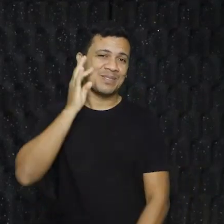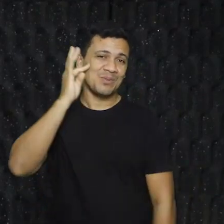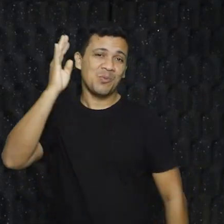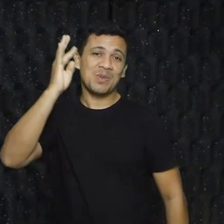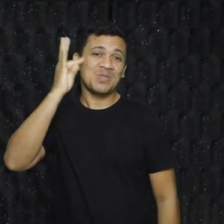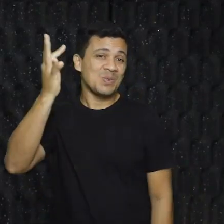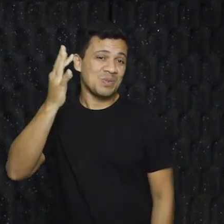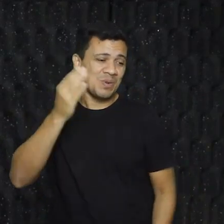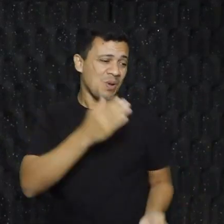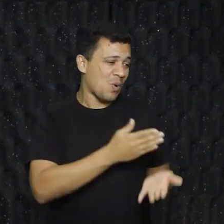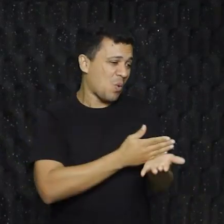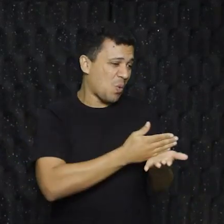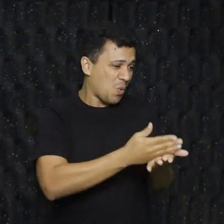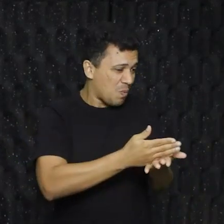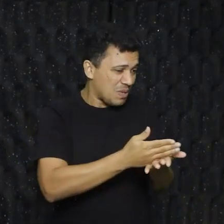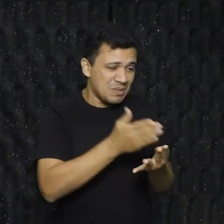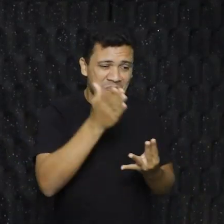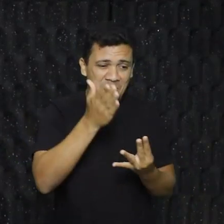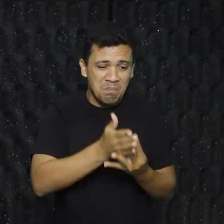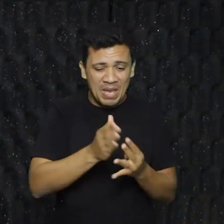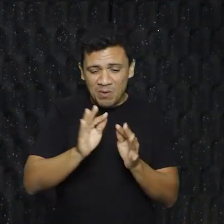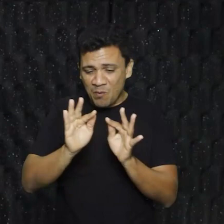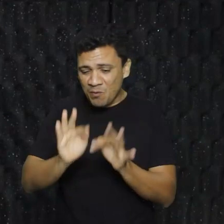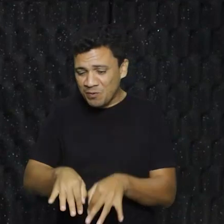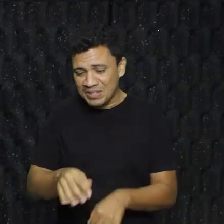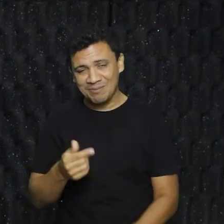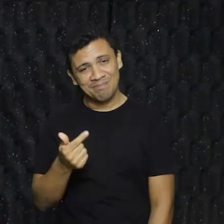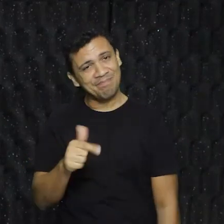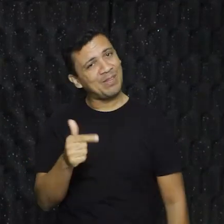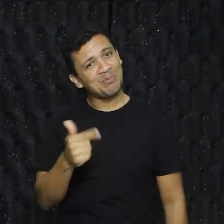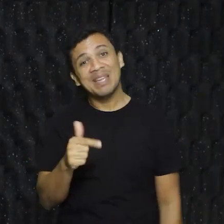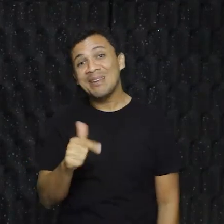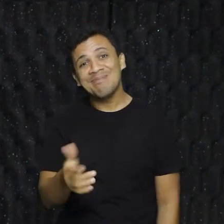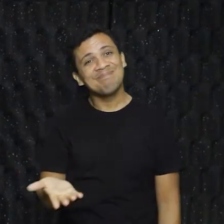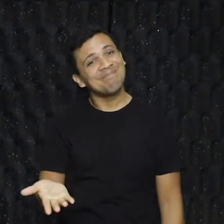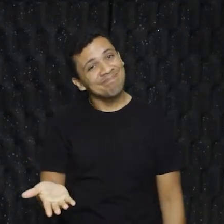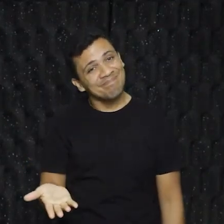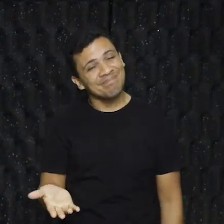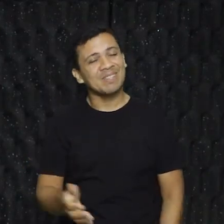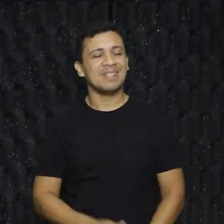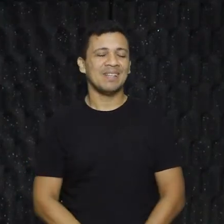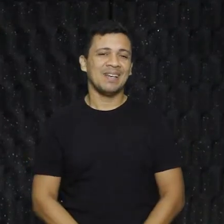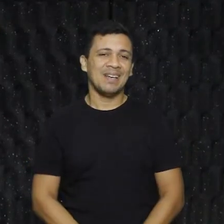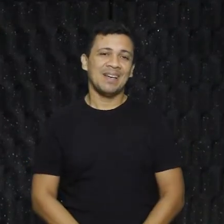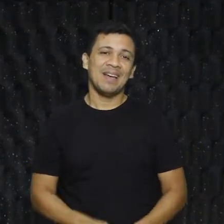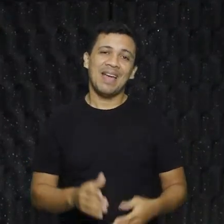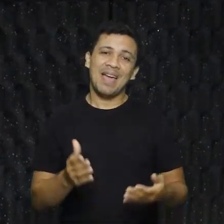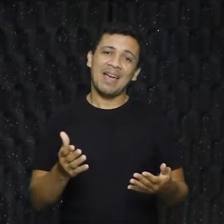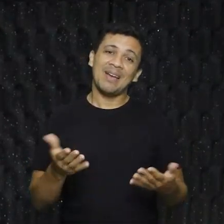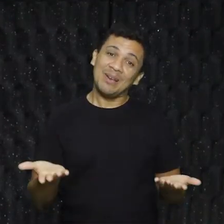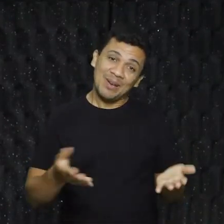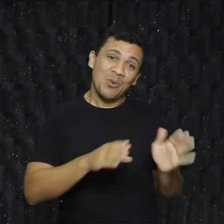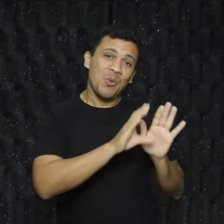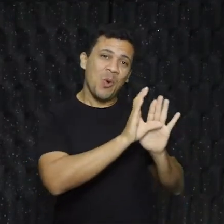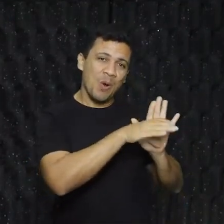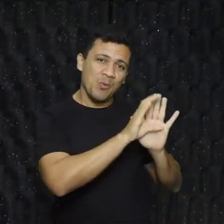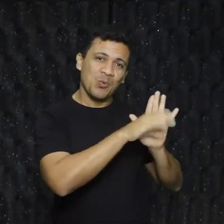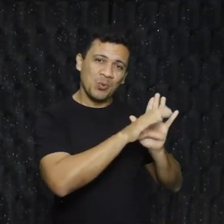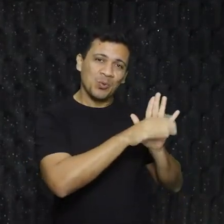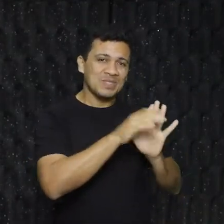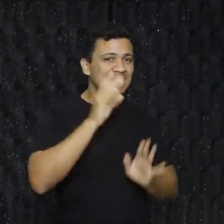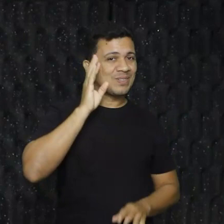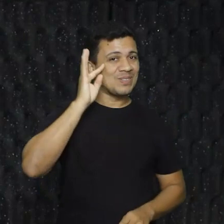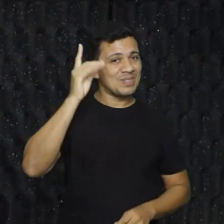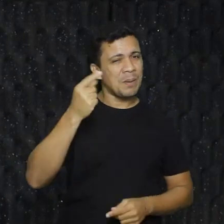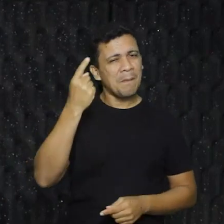Ele não tem início, ele não tem meio e ele não tem fim. Isso é o conceito do sonho. Agora imagina isso